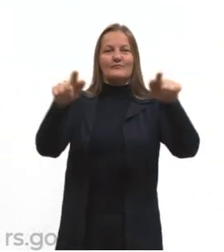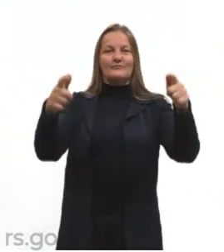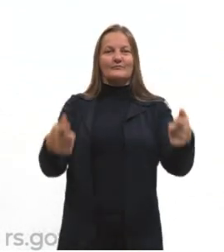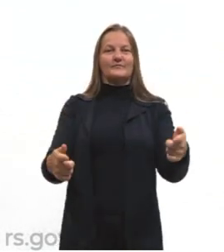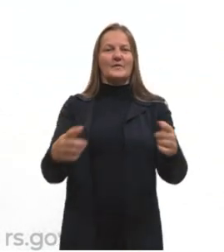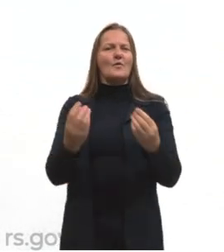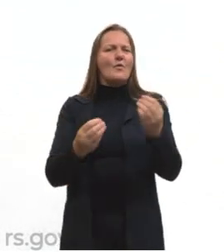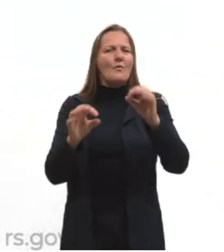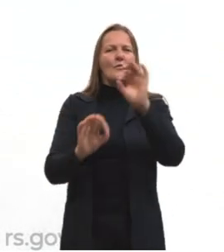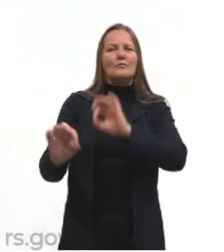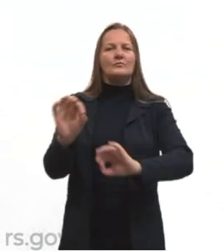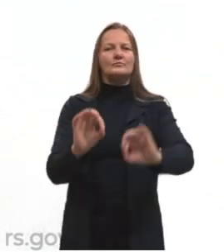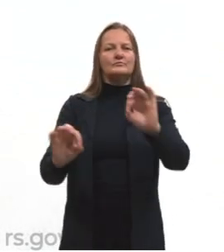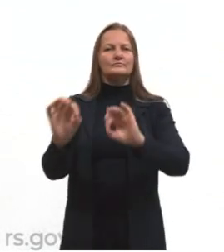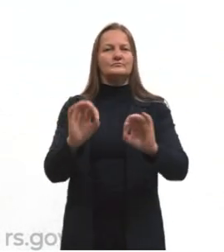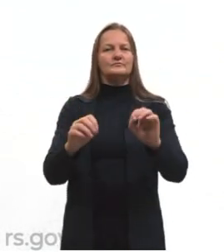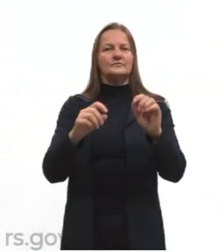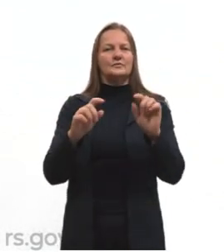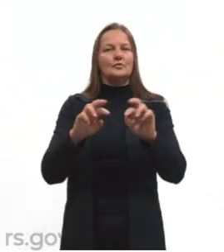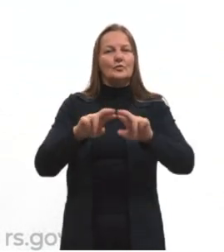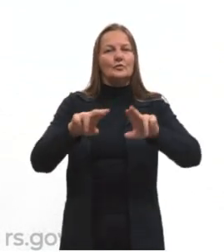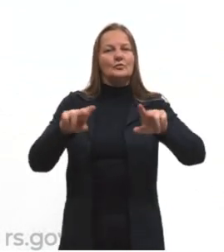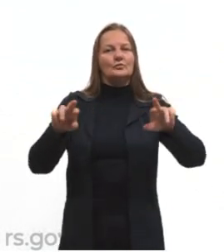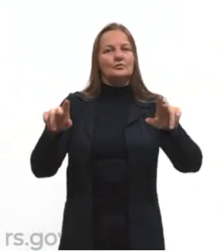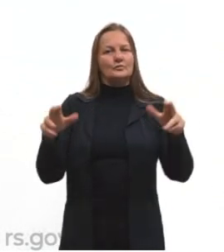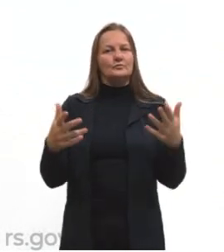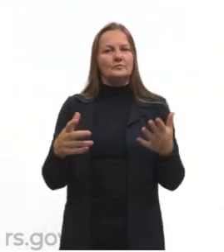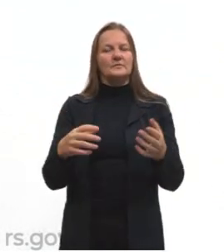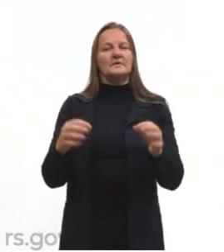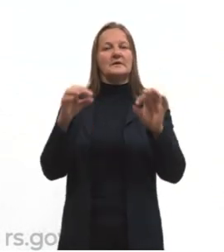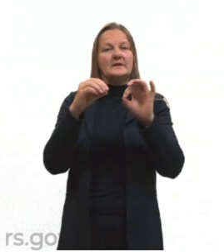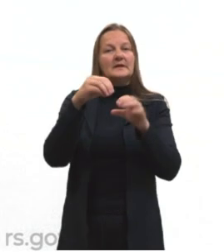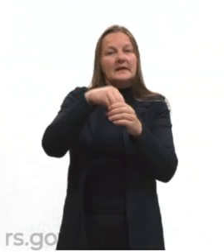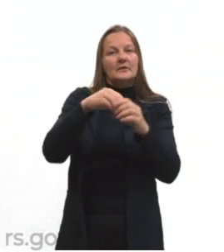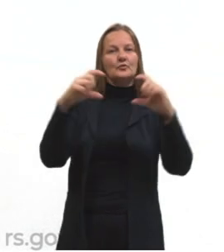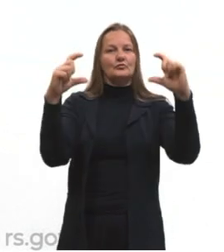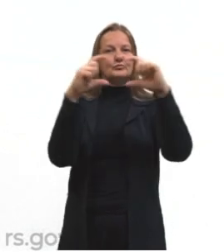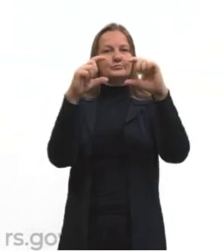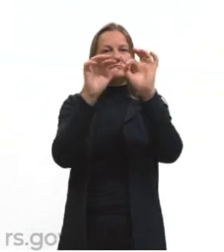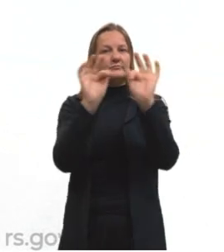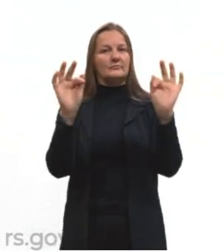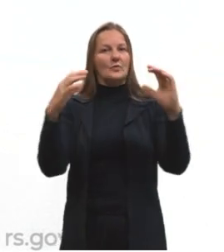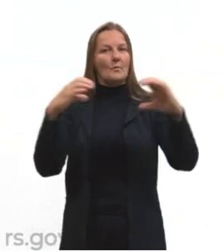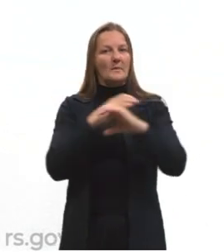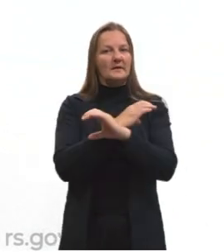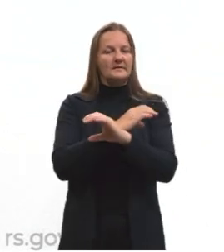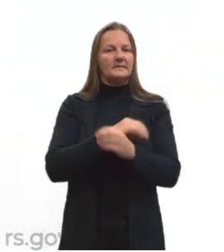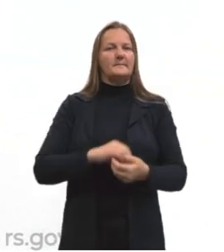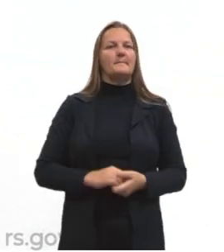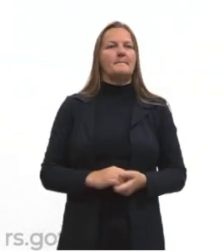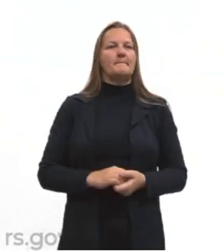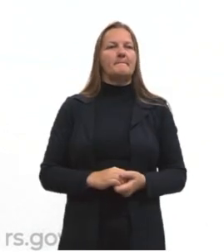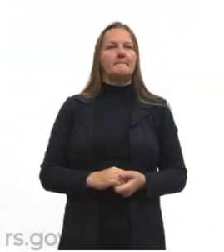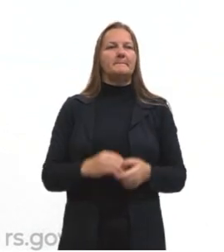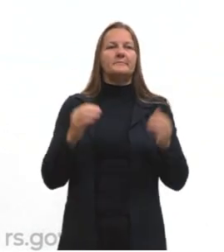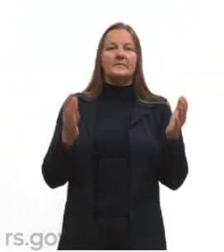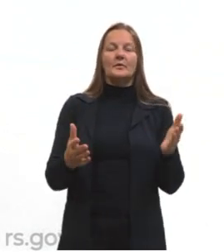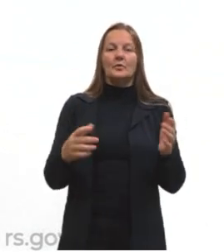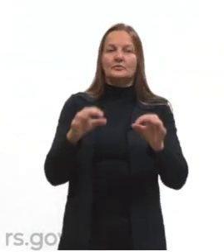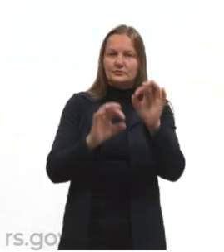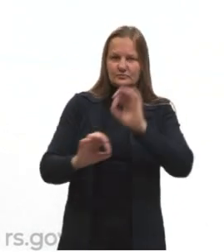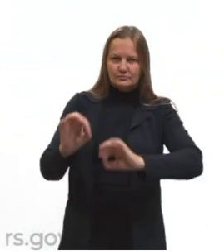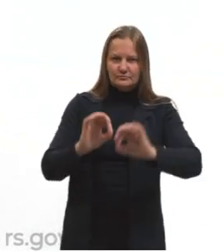organiza nessas classes gramaticais agora numa oração completa. Hoje a gente segue falando dos termos